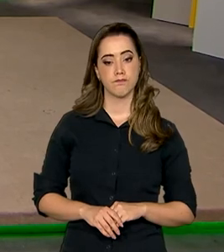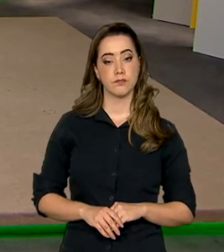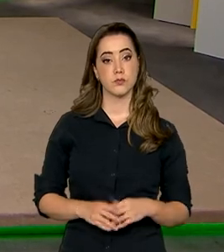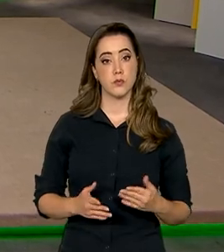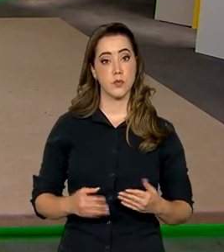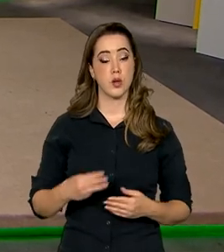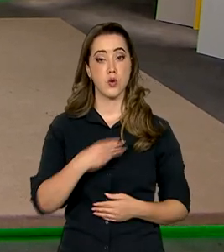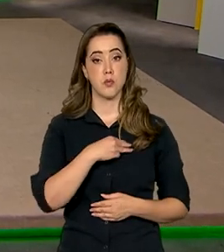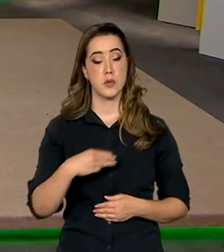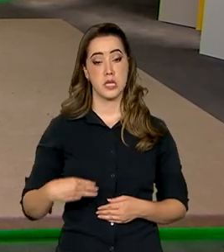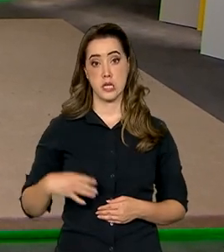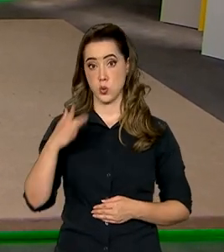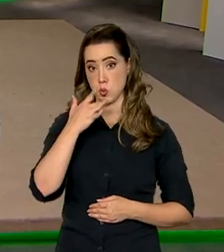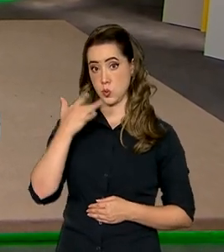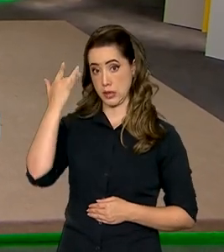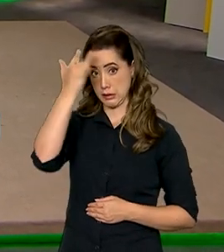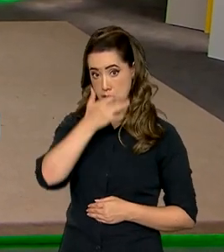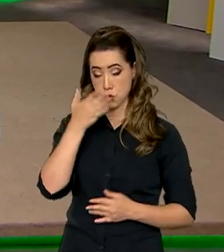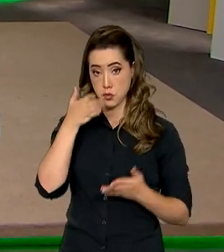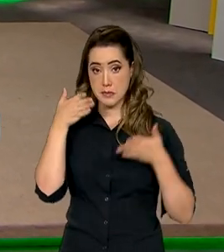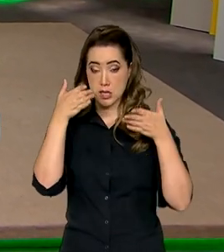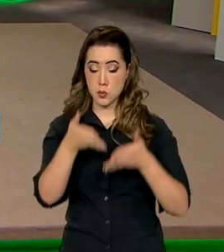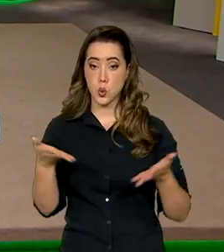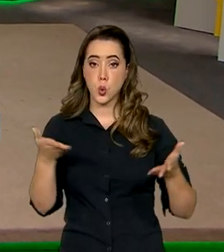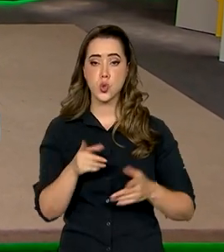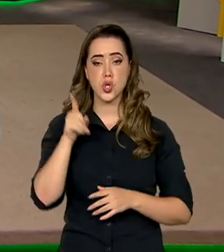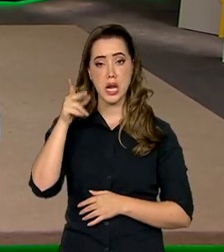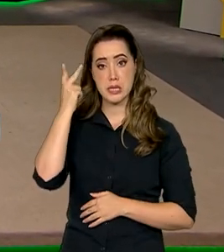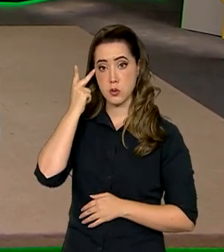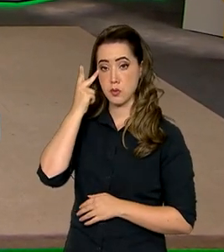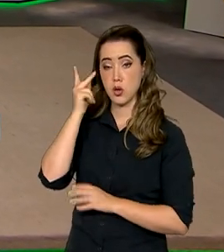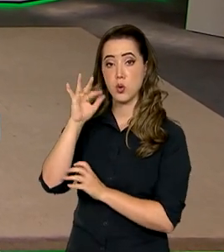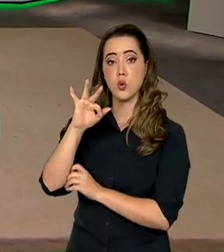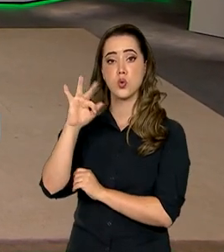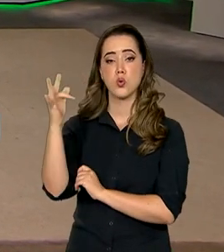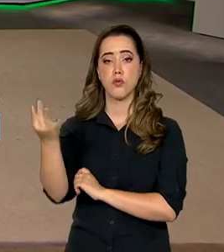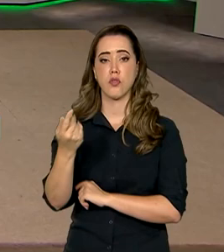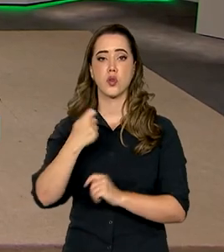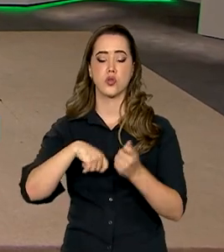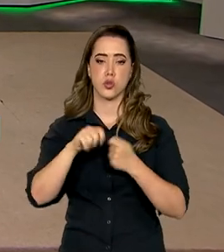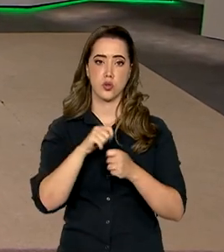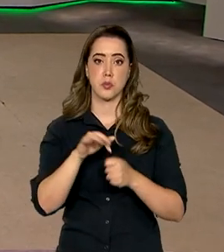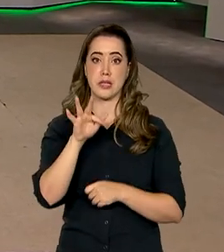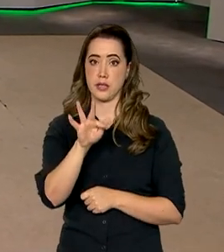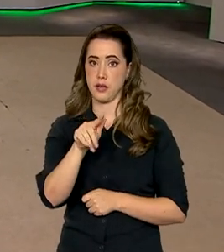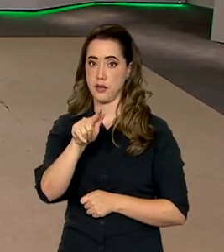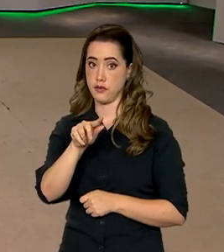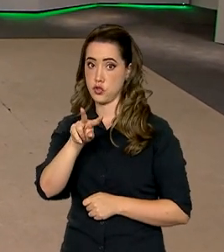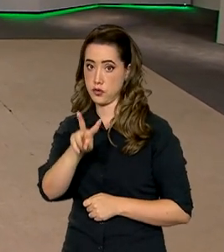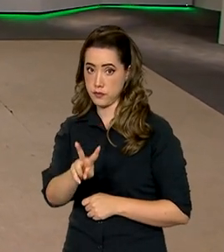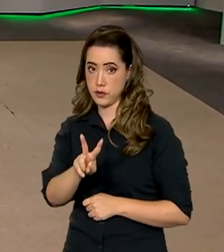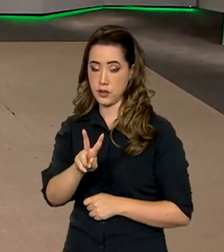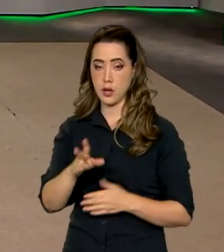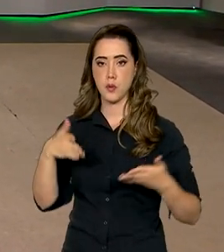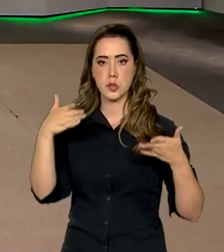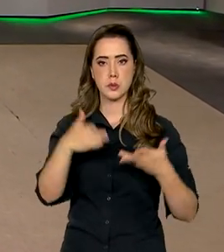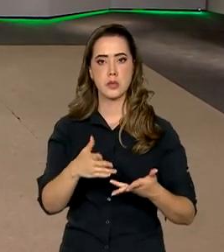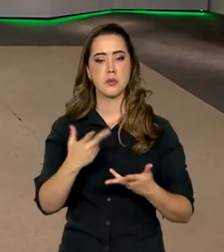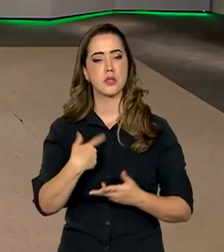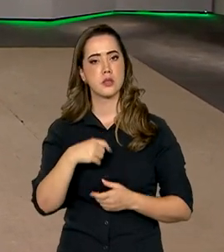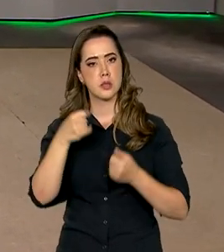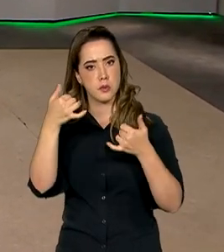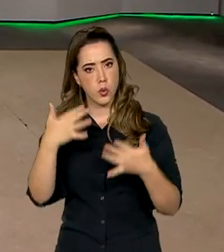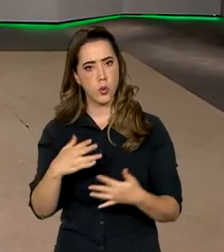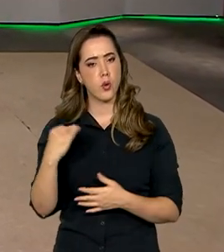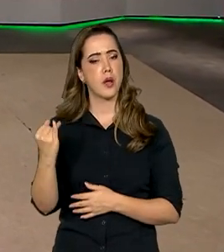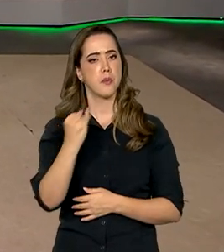O ministro da Fazenda participou hoje em São Paulo do Fórum de Economia da Fundação Getúlio Vargas. Aos participantes, ele